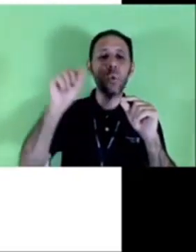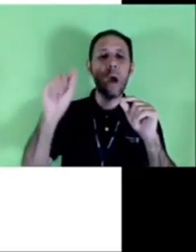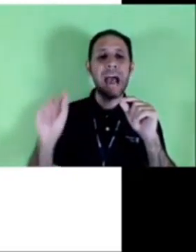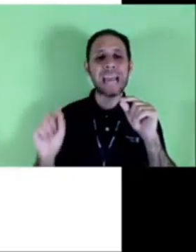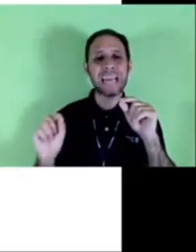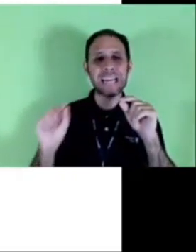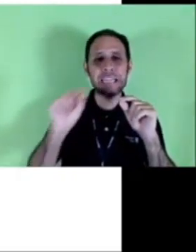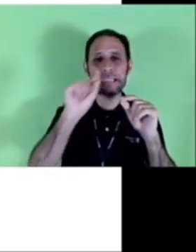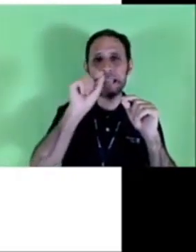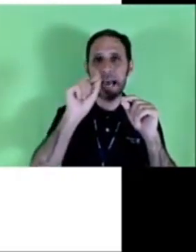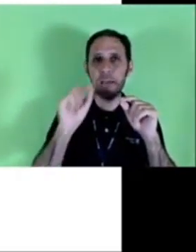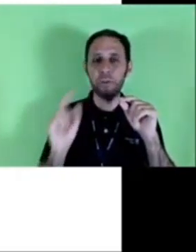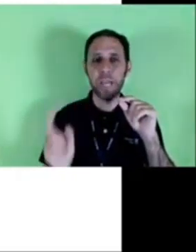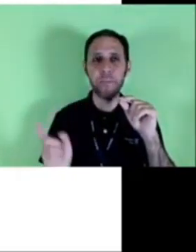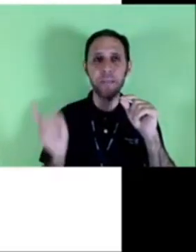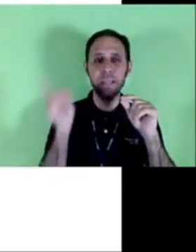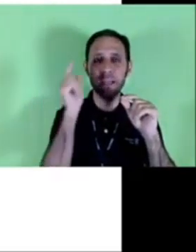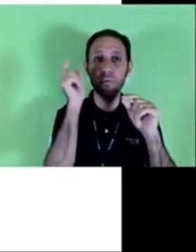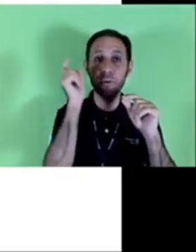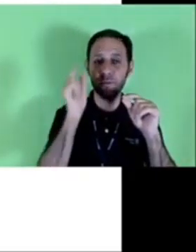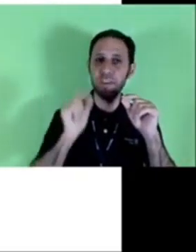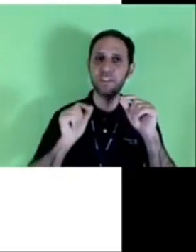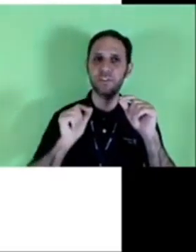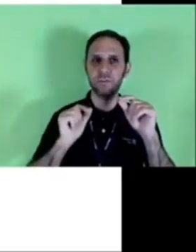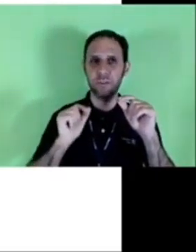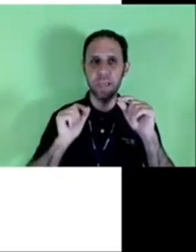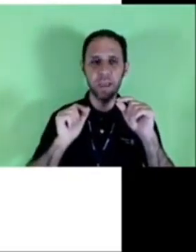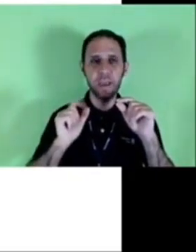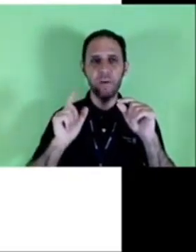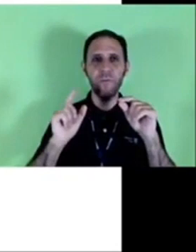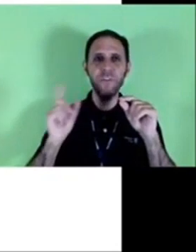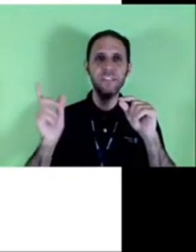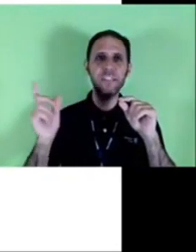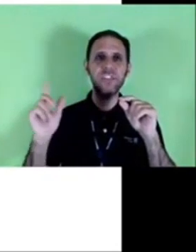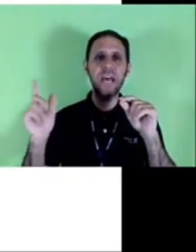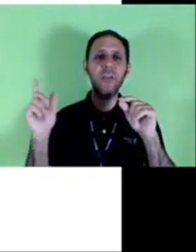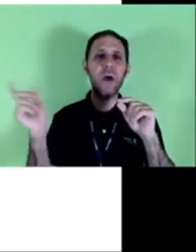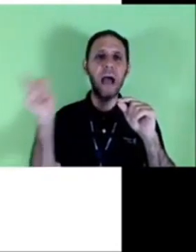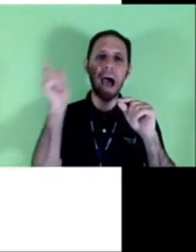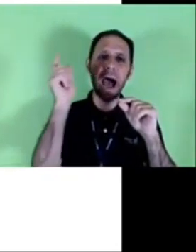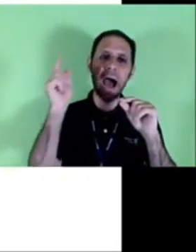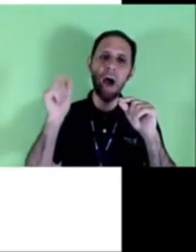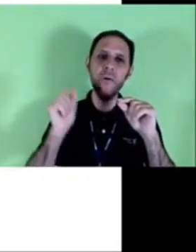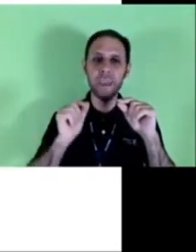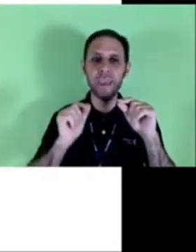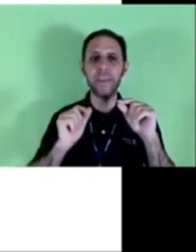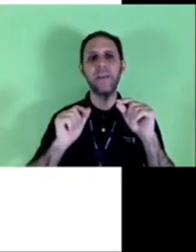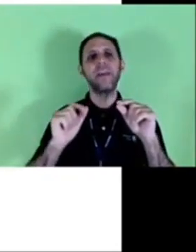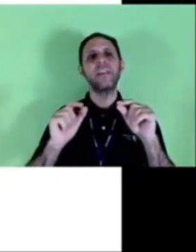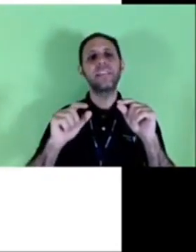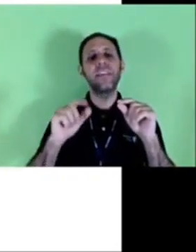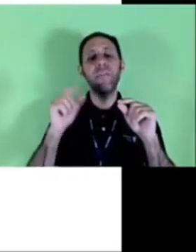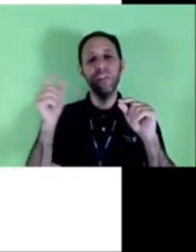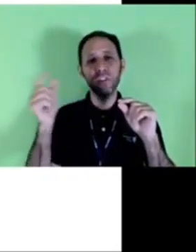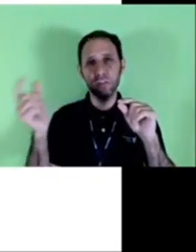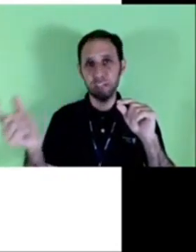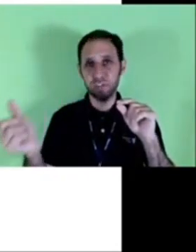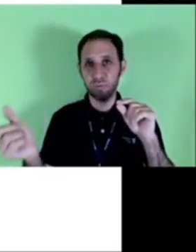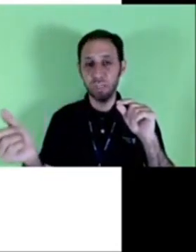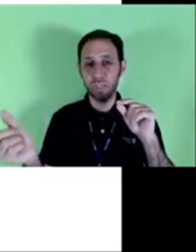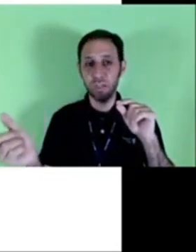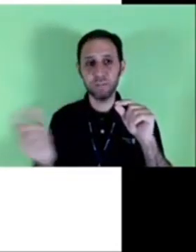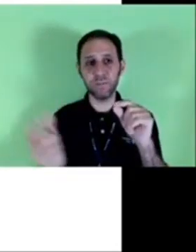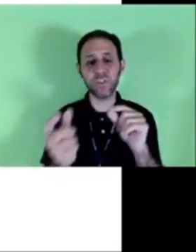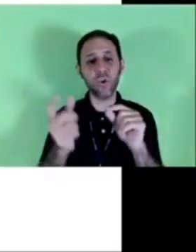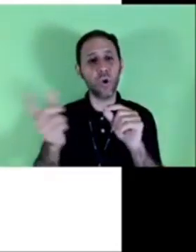usar o acraseado lembra que nem no ofício né ofício é destinado a alguém se fosse